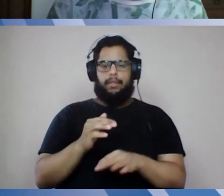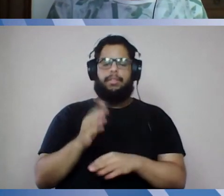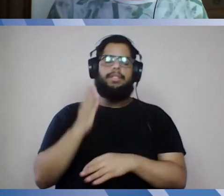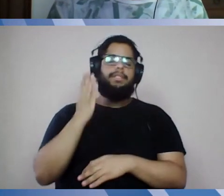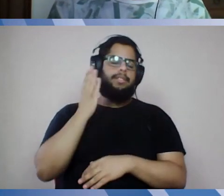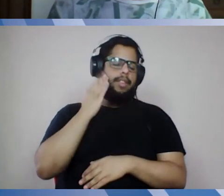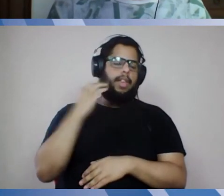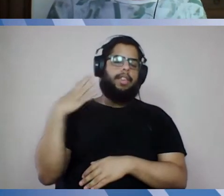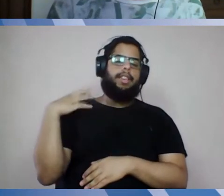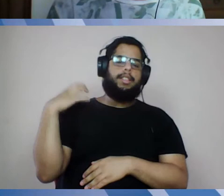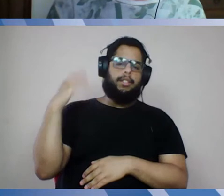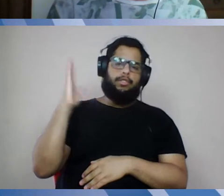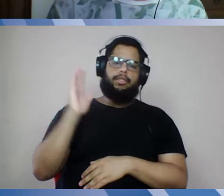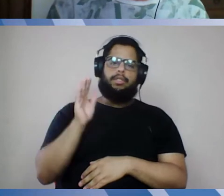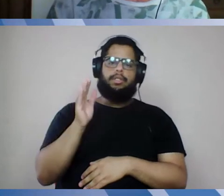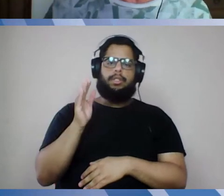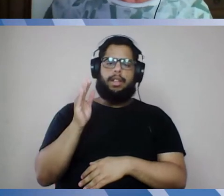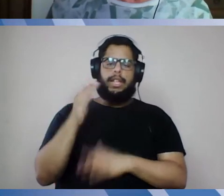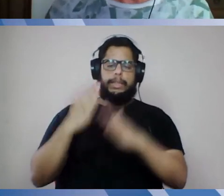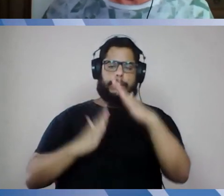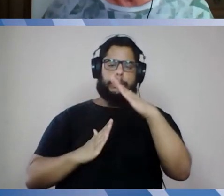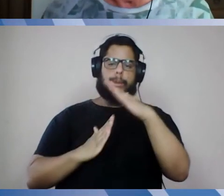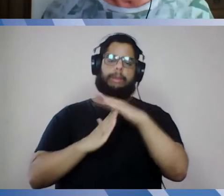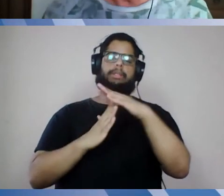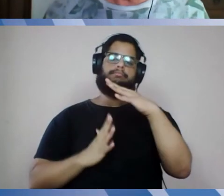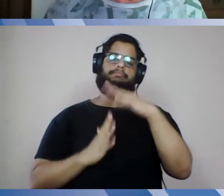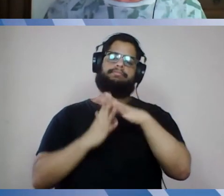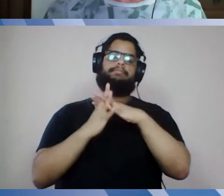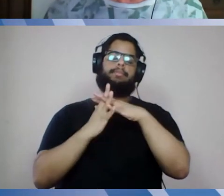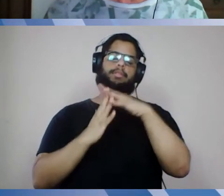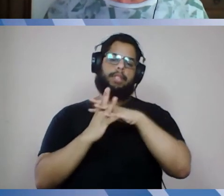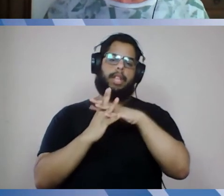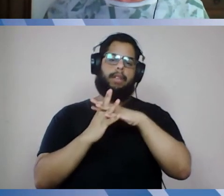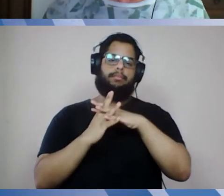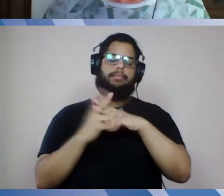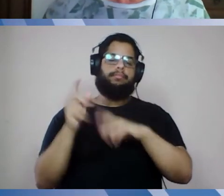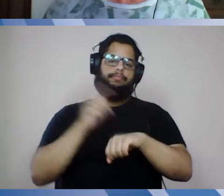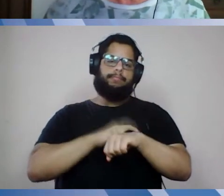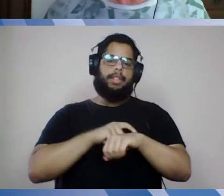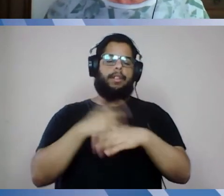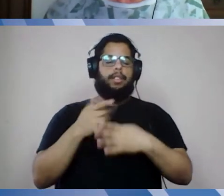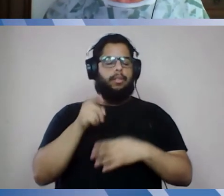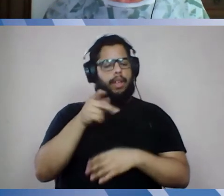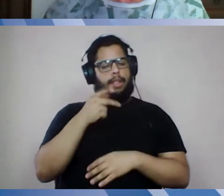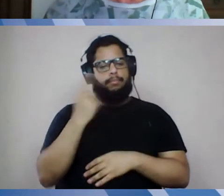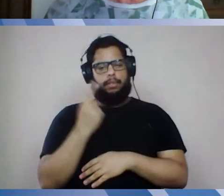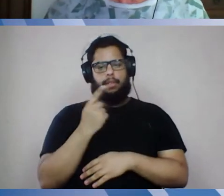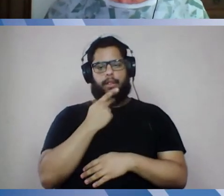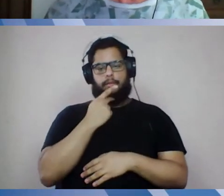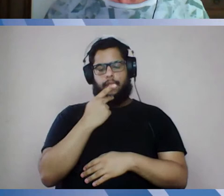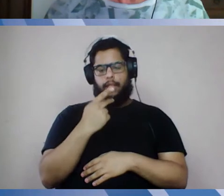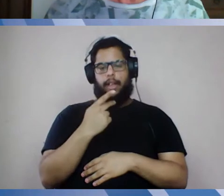passou bastante do limite, então, eu queria passar primeiro para ela, para as considerações finais, para que, inclusive,